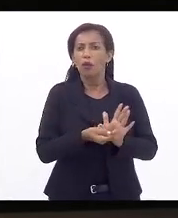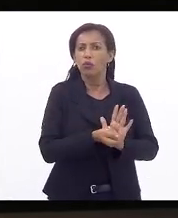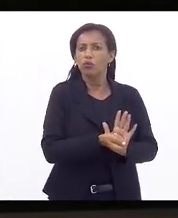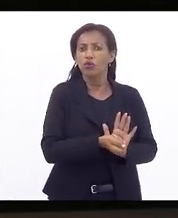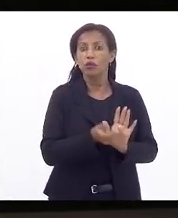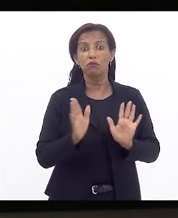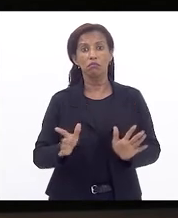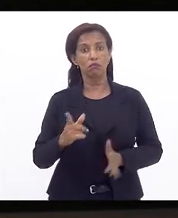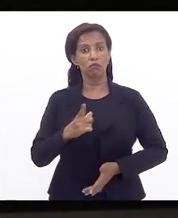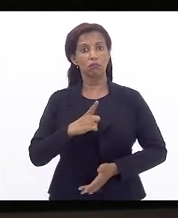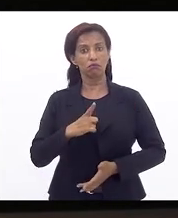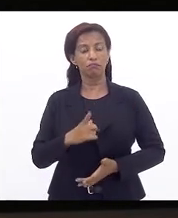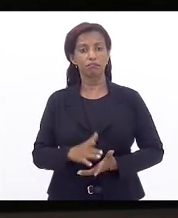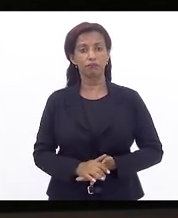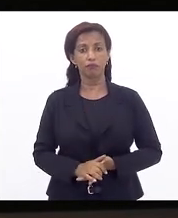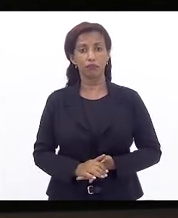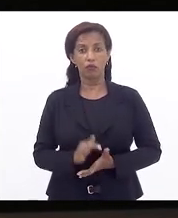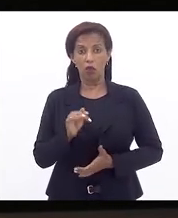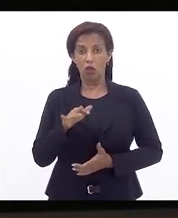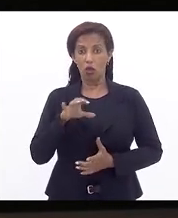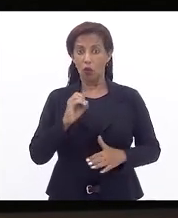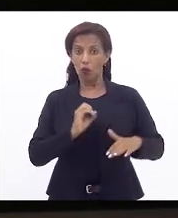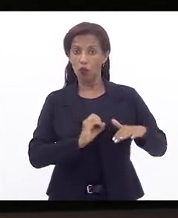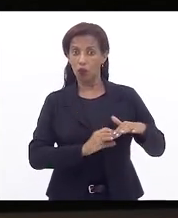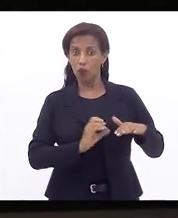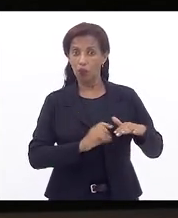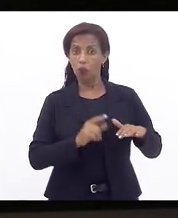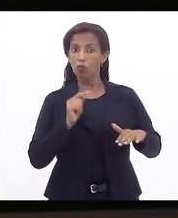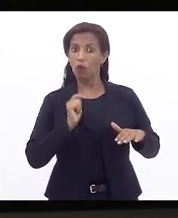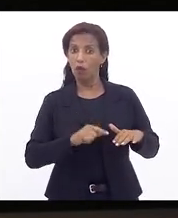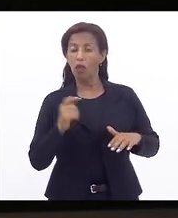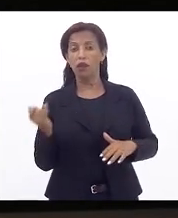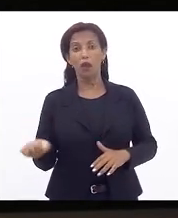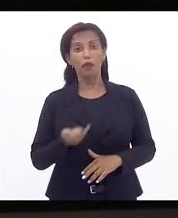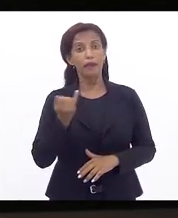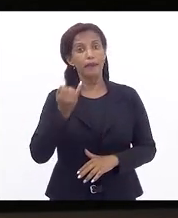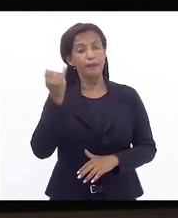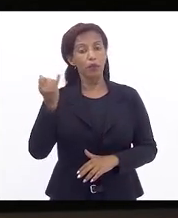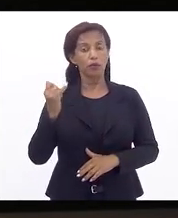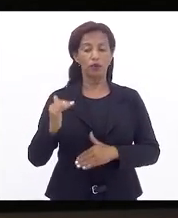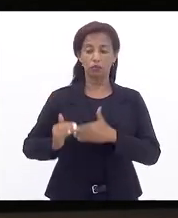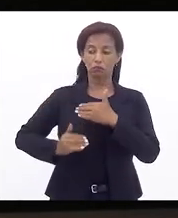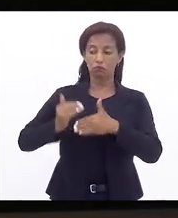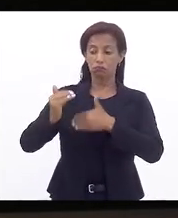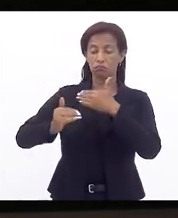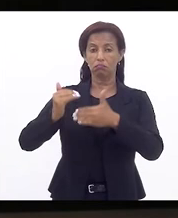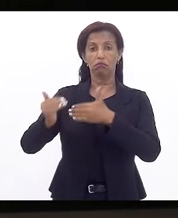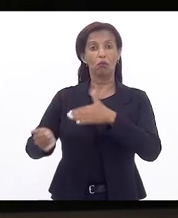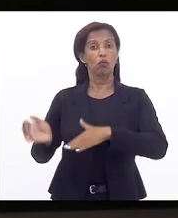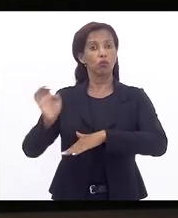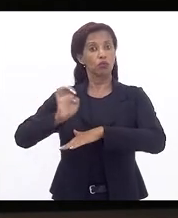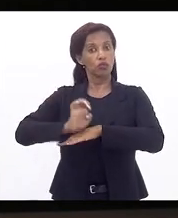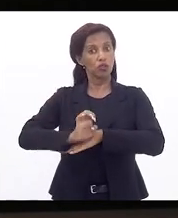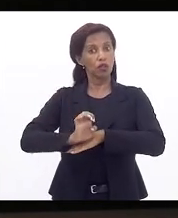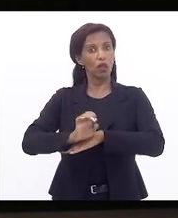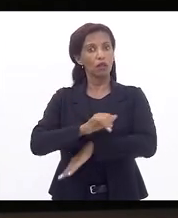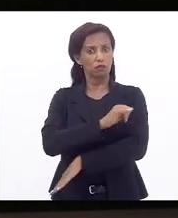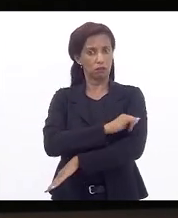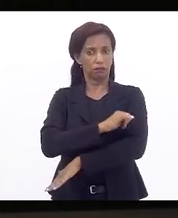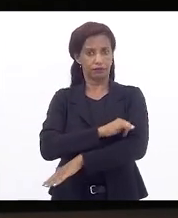existentes, fundos esses que são importantes inclusive para o desenvolvimento do Estado do Rio de Janeiro.